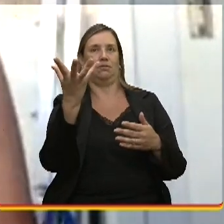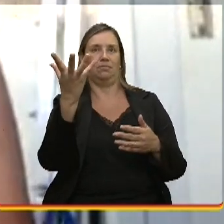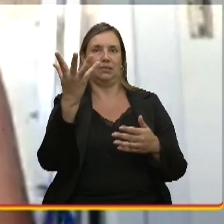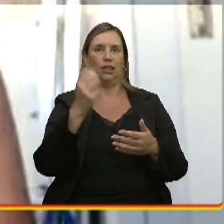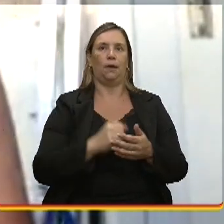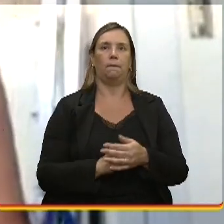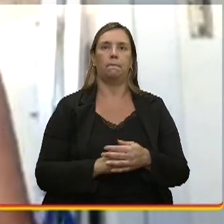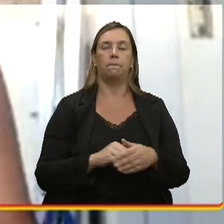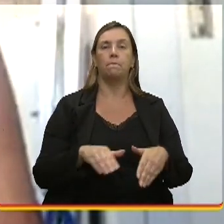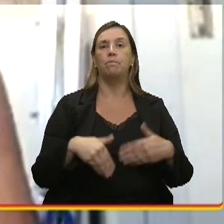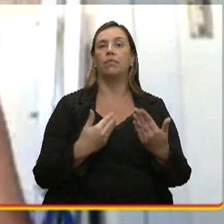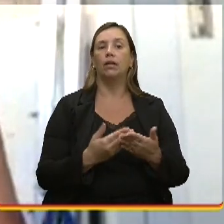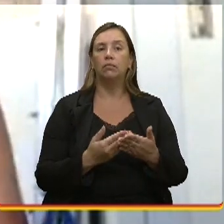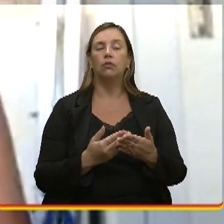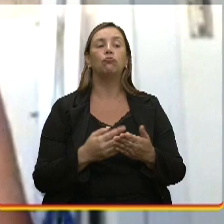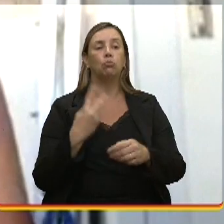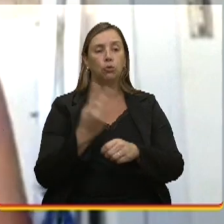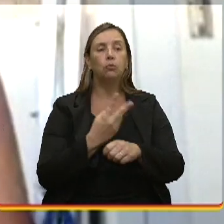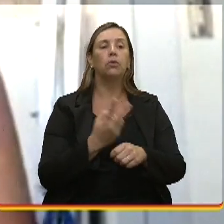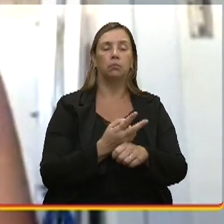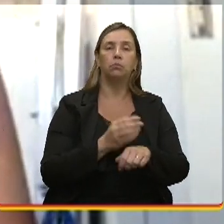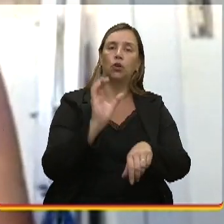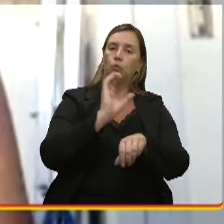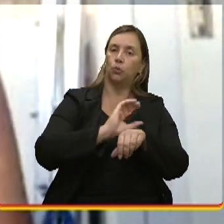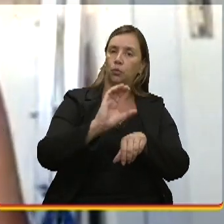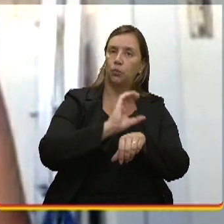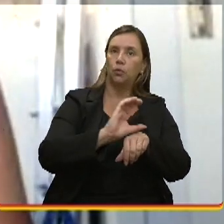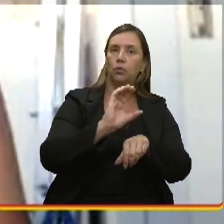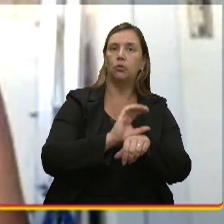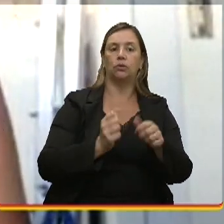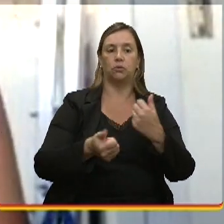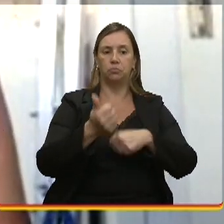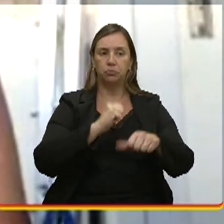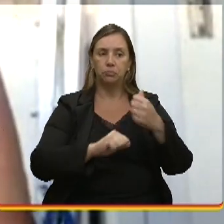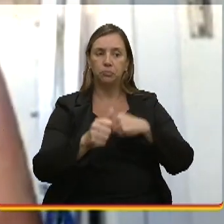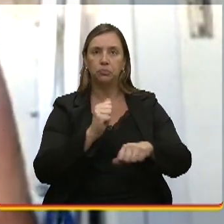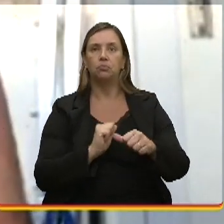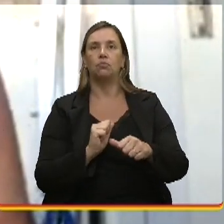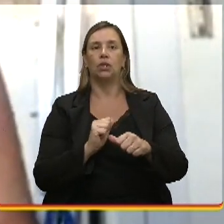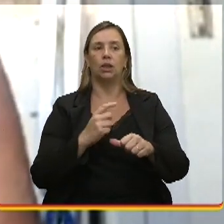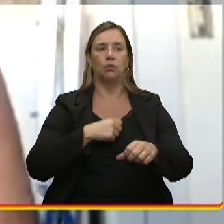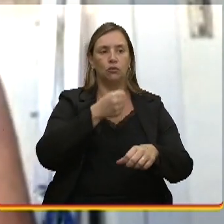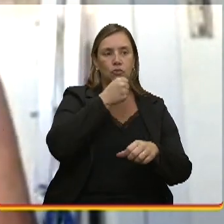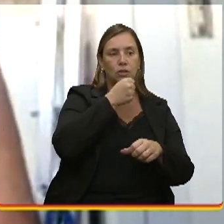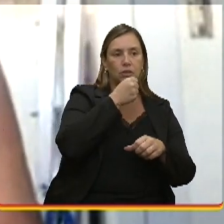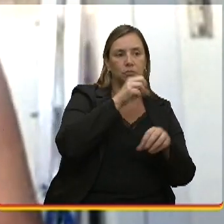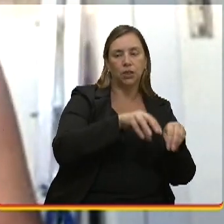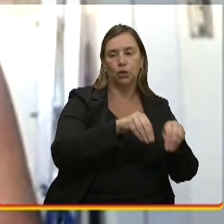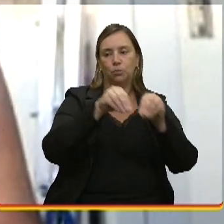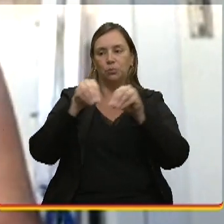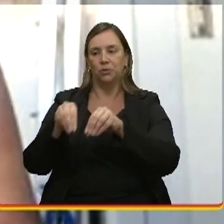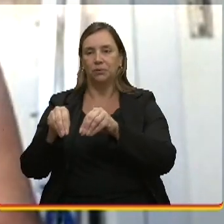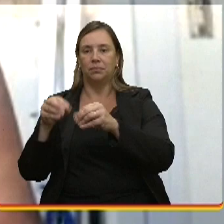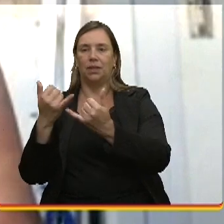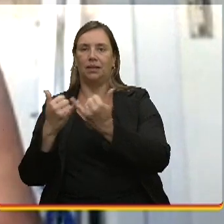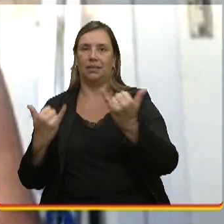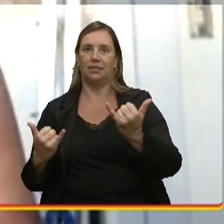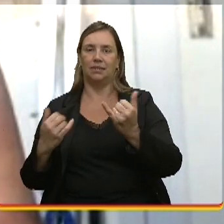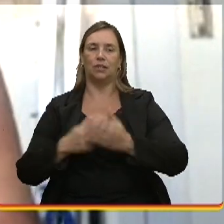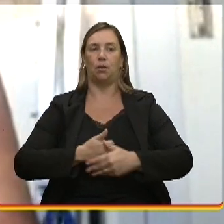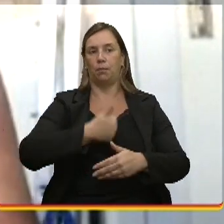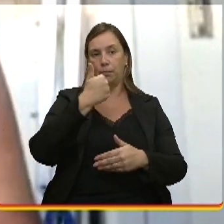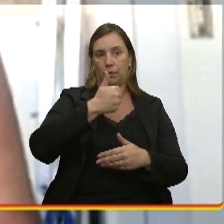E aí, procurei me qualificar. E acabei migrando, né? Me atirando nesse mundo, assim. Meu primeiro